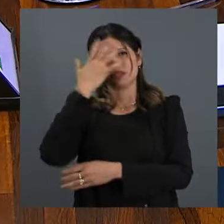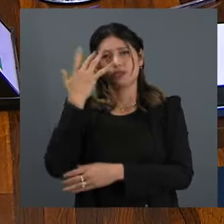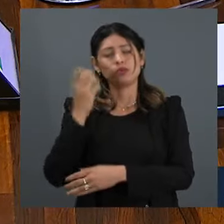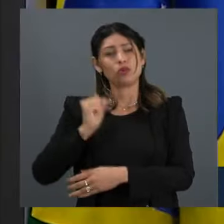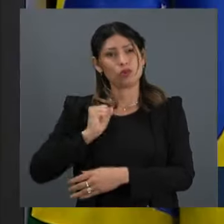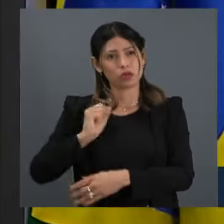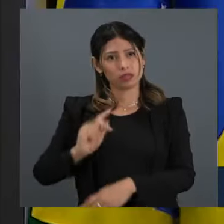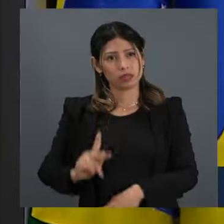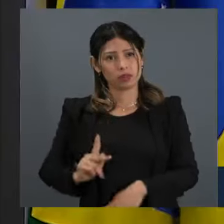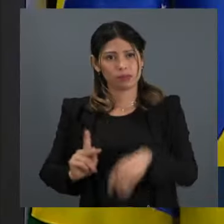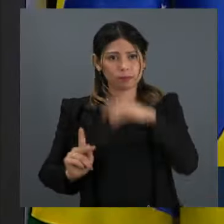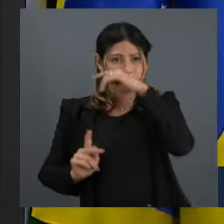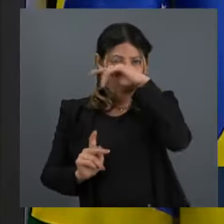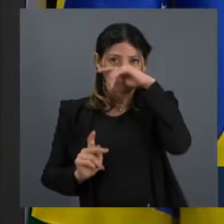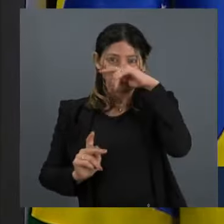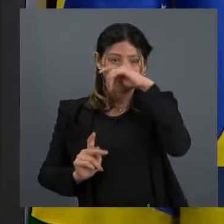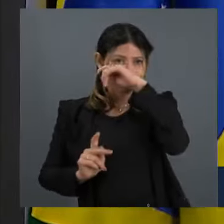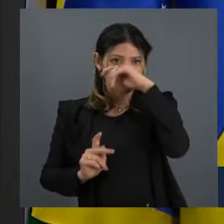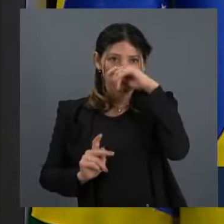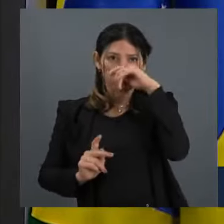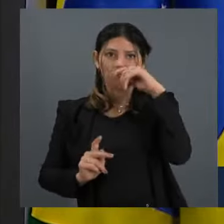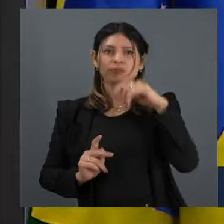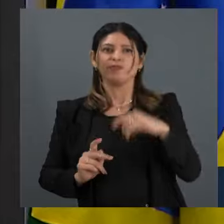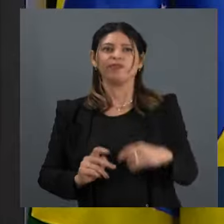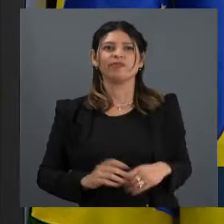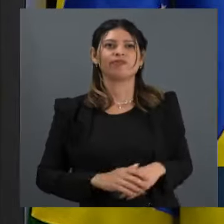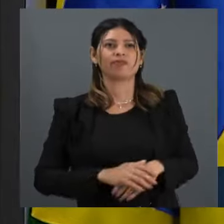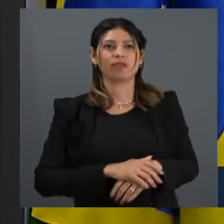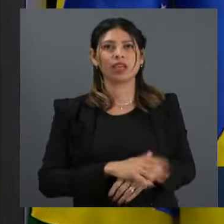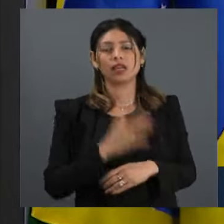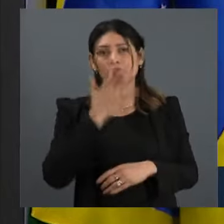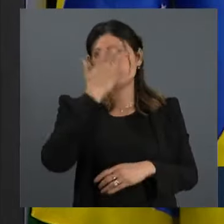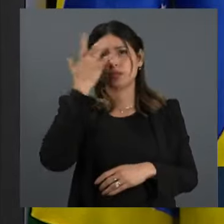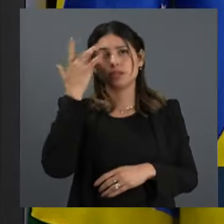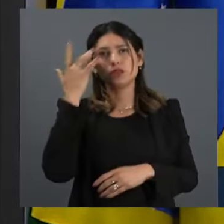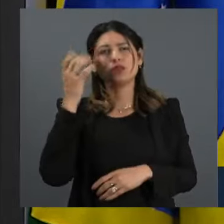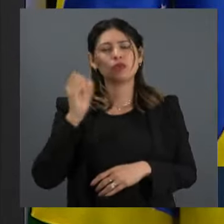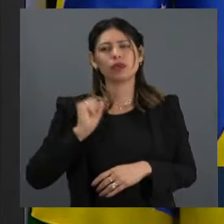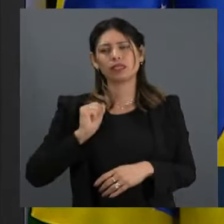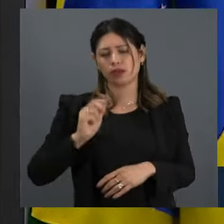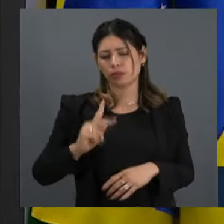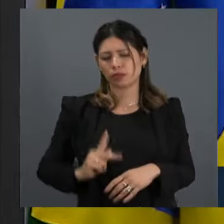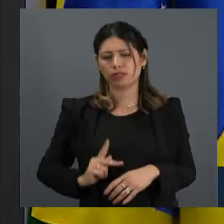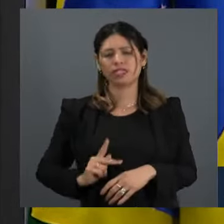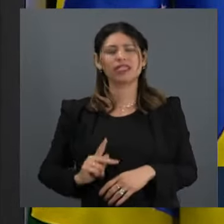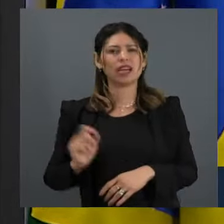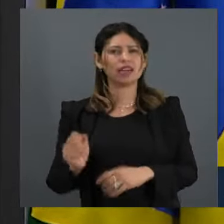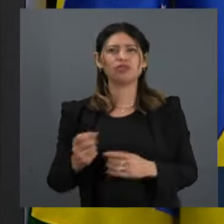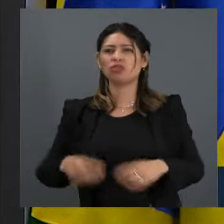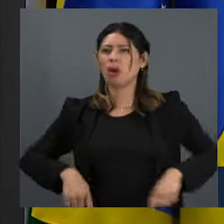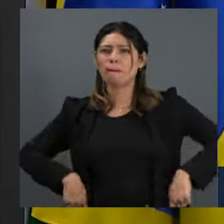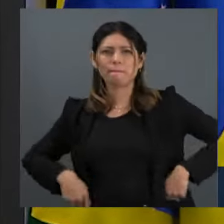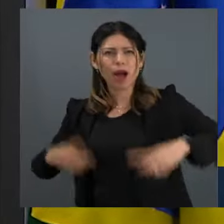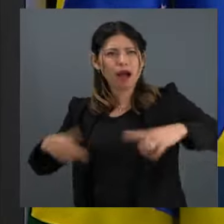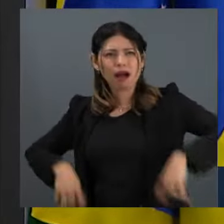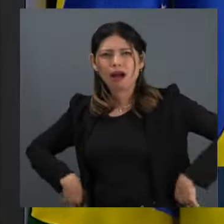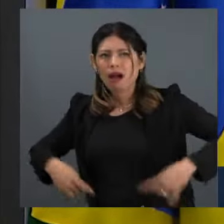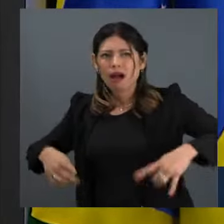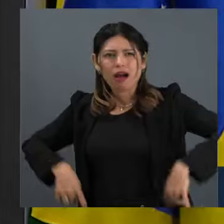Tira até o último centavo. É feito para perder, é um arapuque, é uma armadilha.